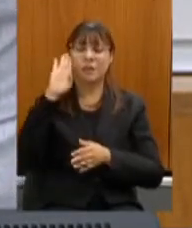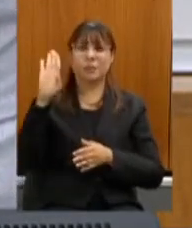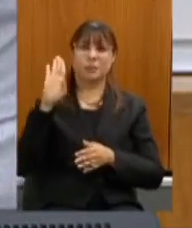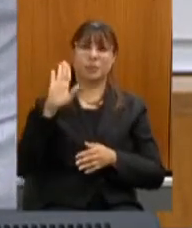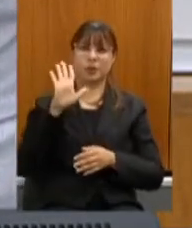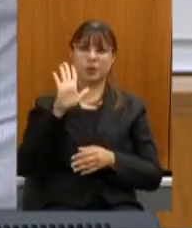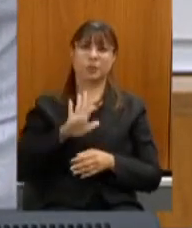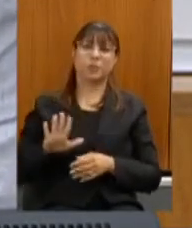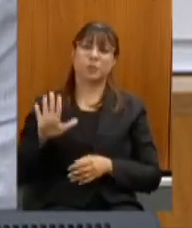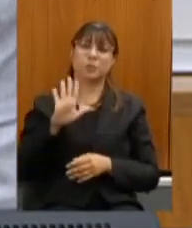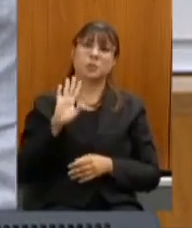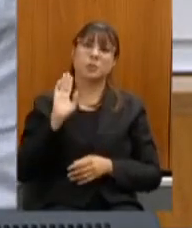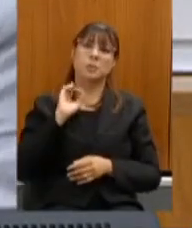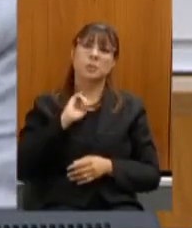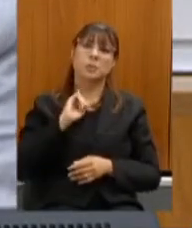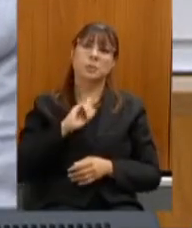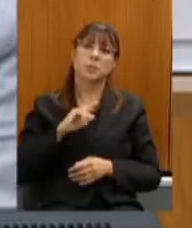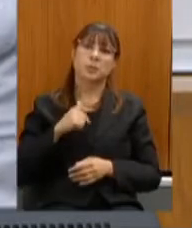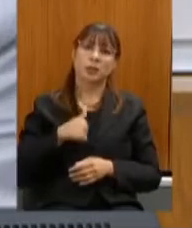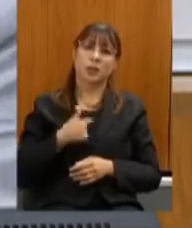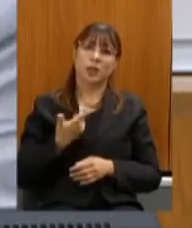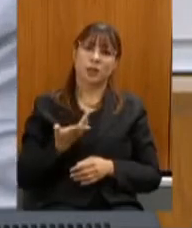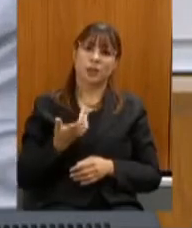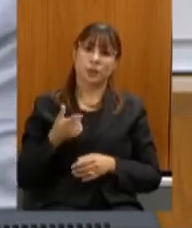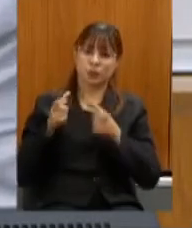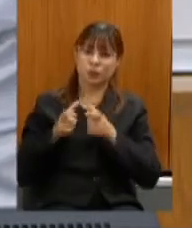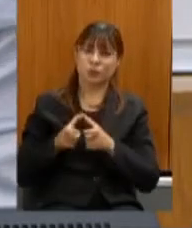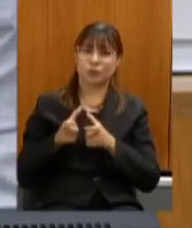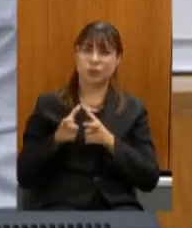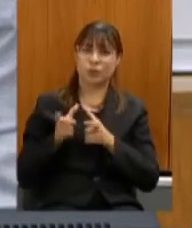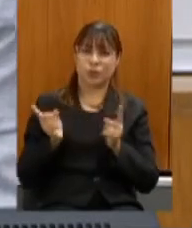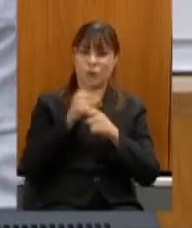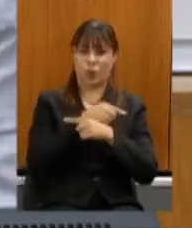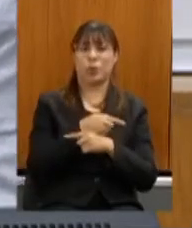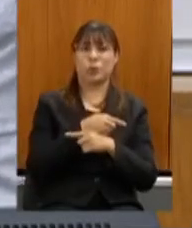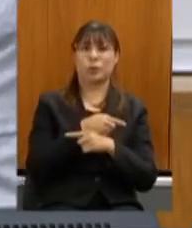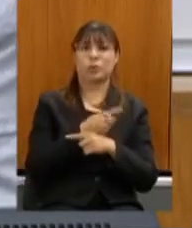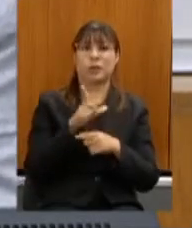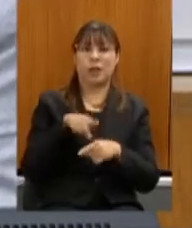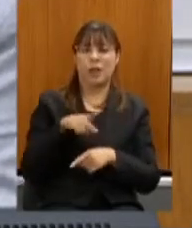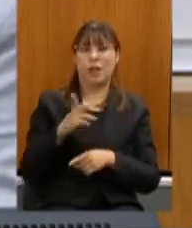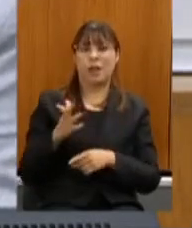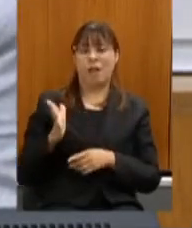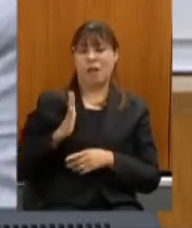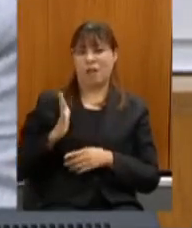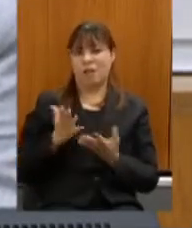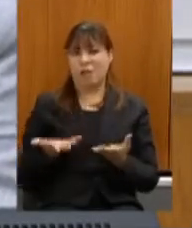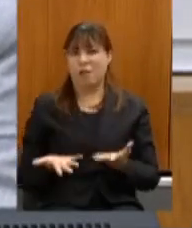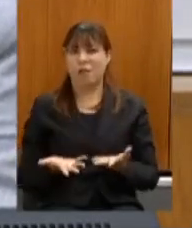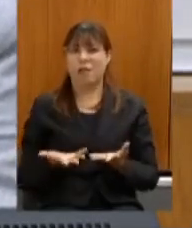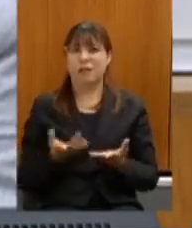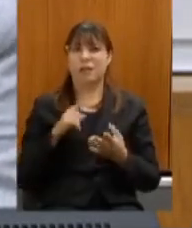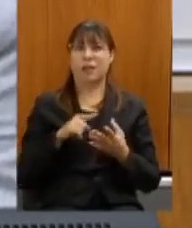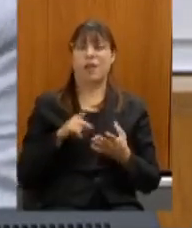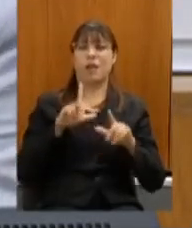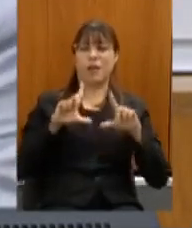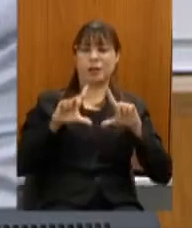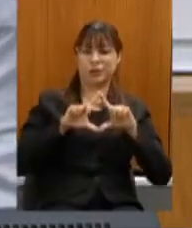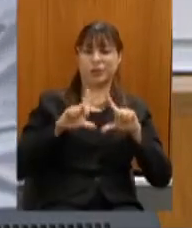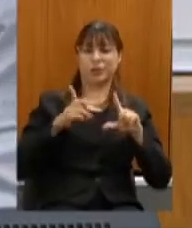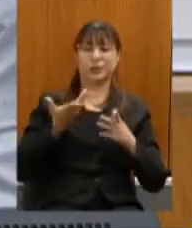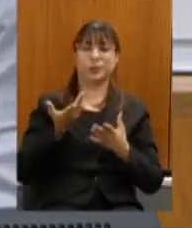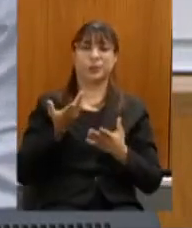Gerais nós sabemos disso eu venho de uma região oposta que é rica que é o Triângulo Mineiro